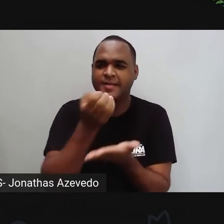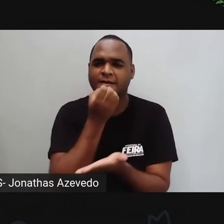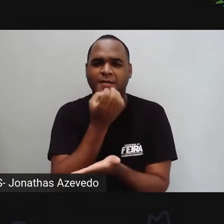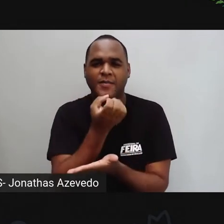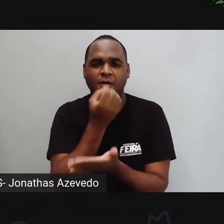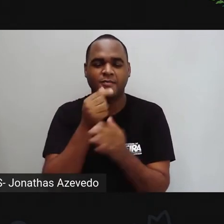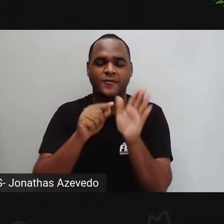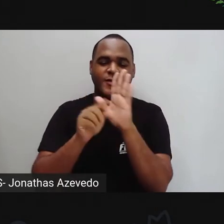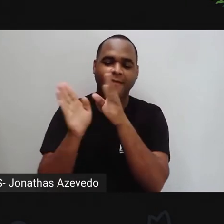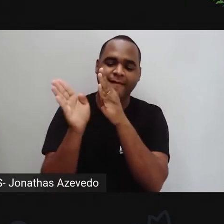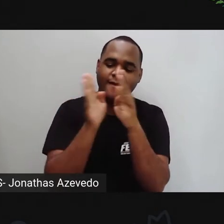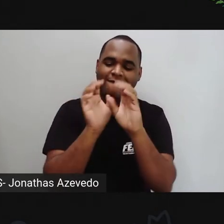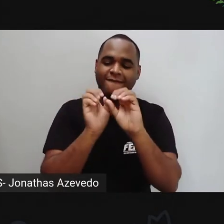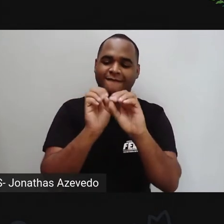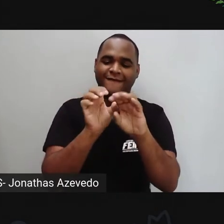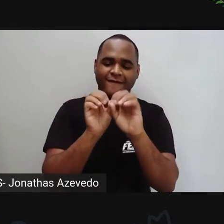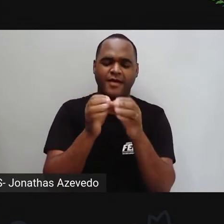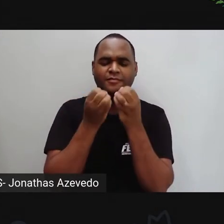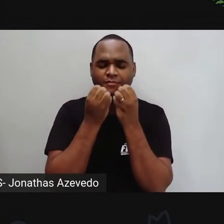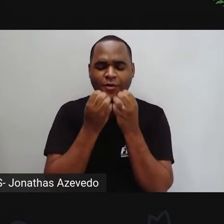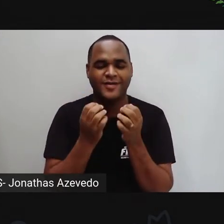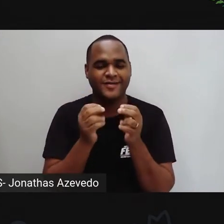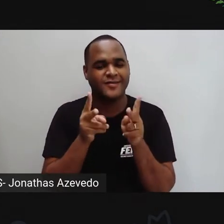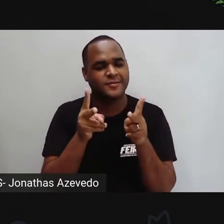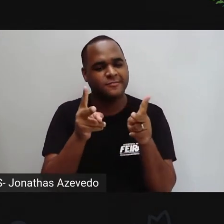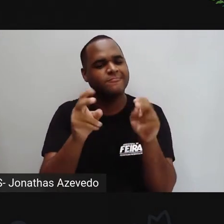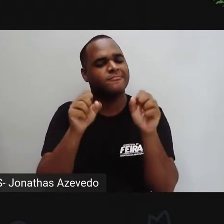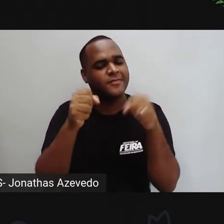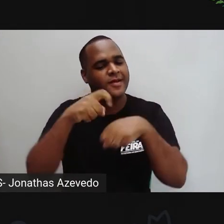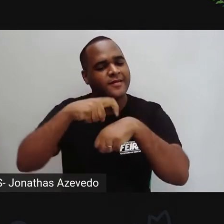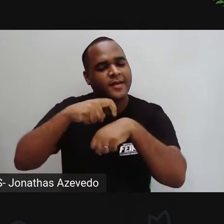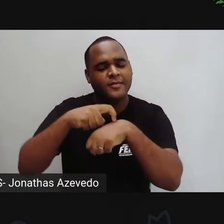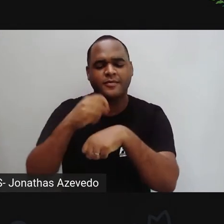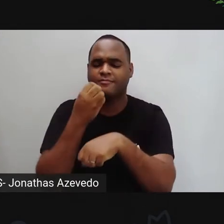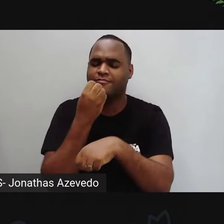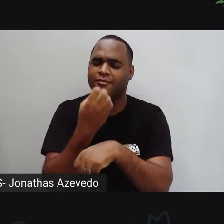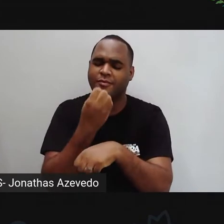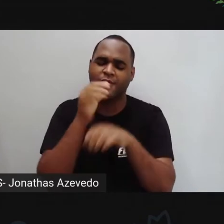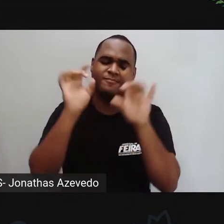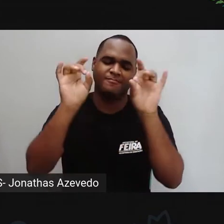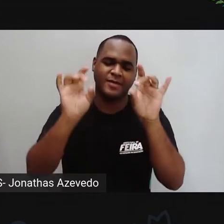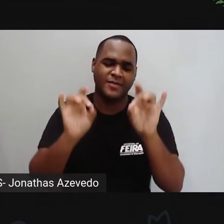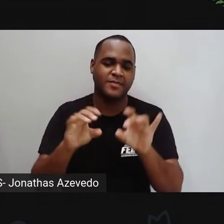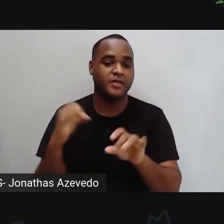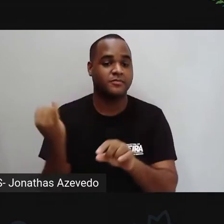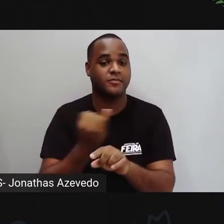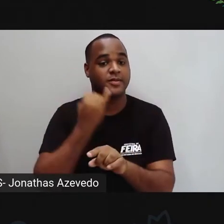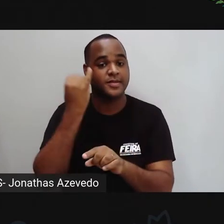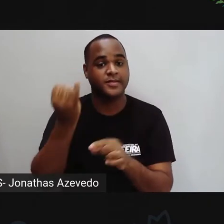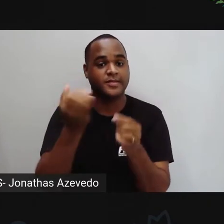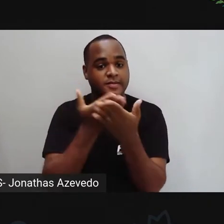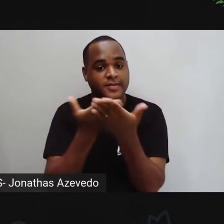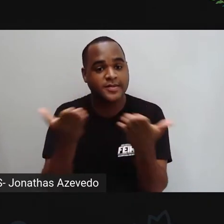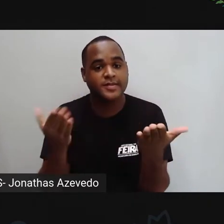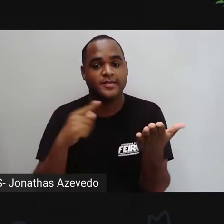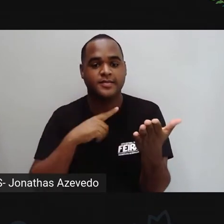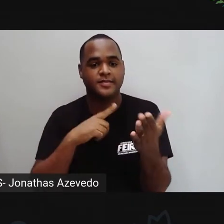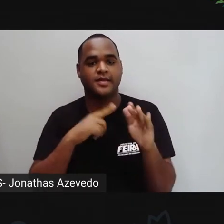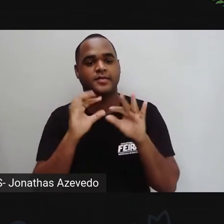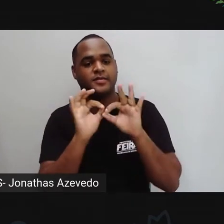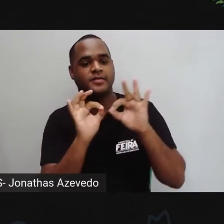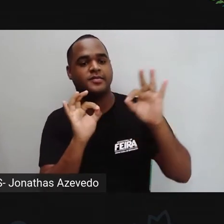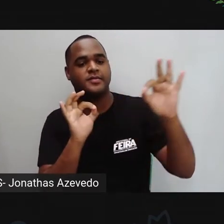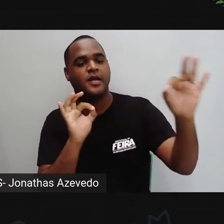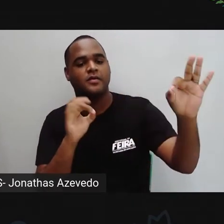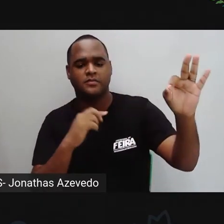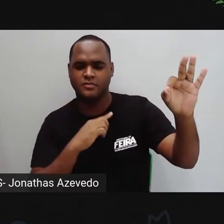videoaula, para darmos continuidade a esse tempo aí tão precioso, tão importante, porque mesmo que distante, mesmo que